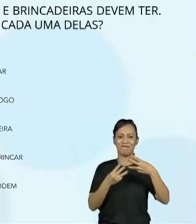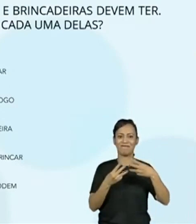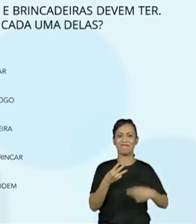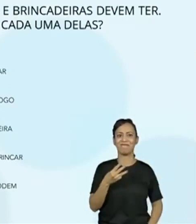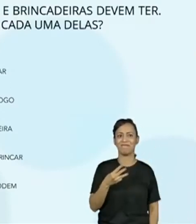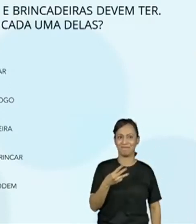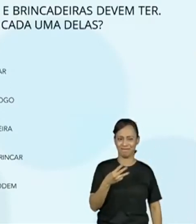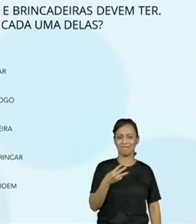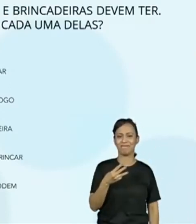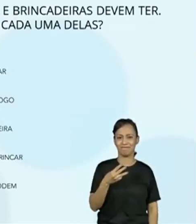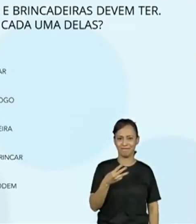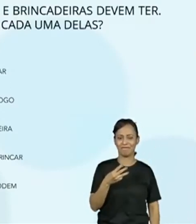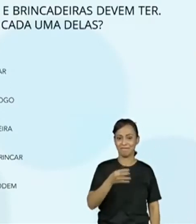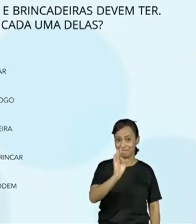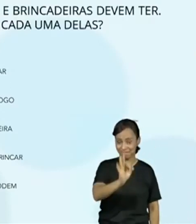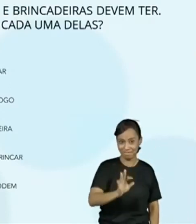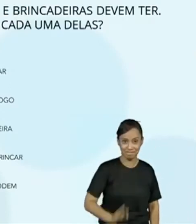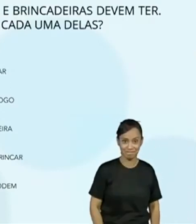Quatro.